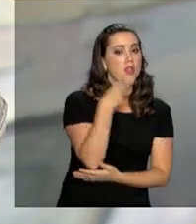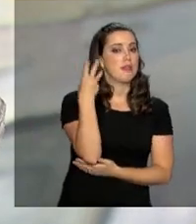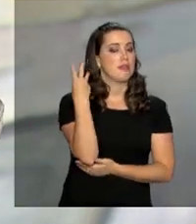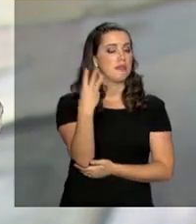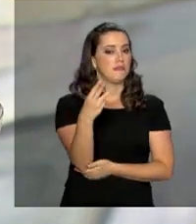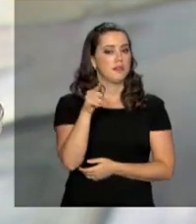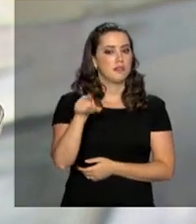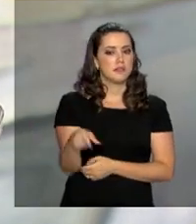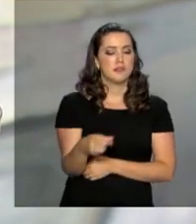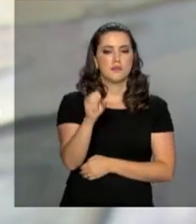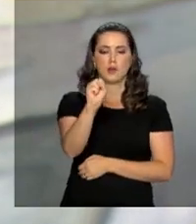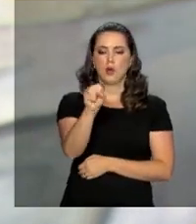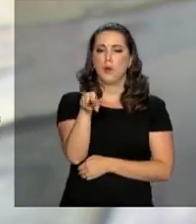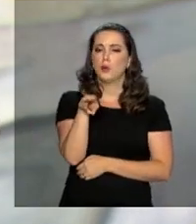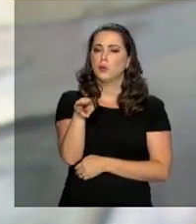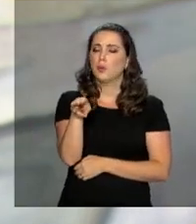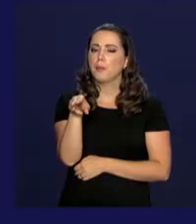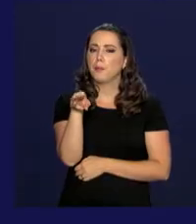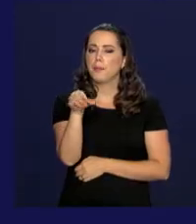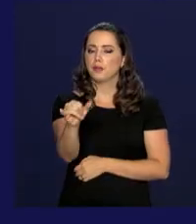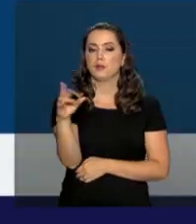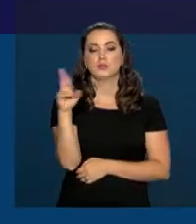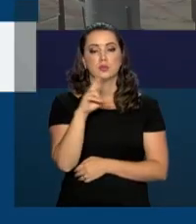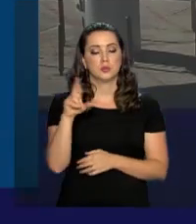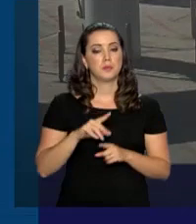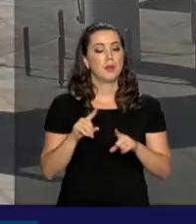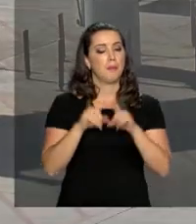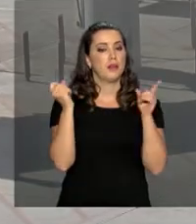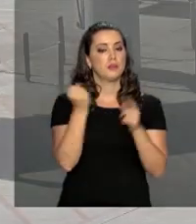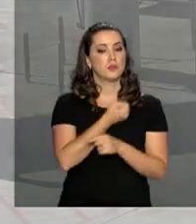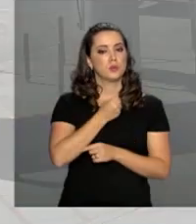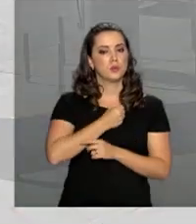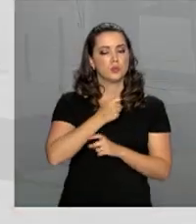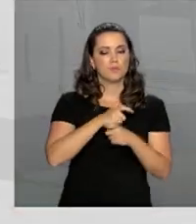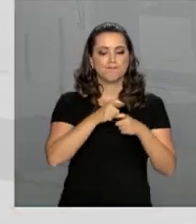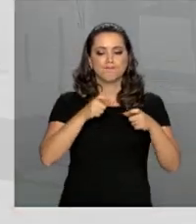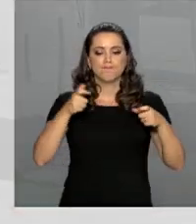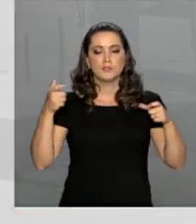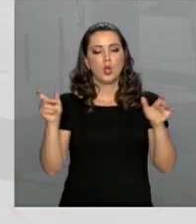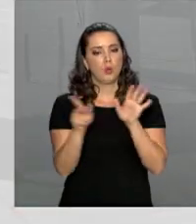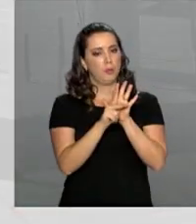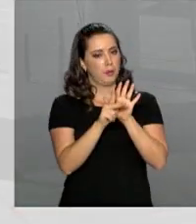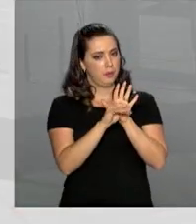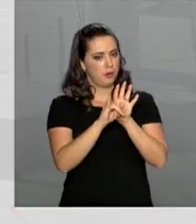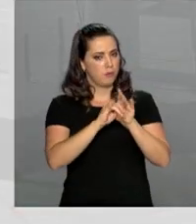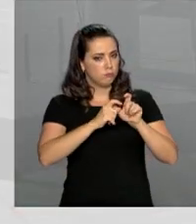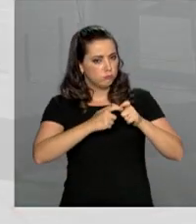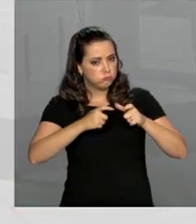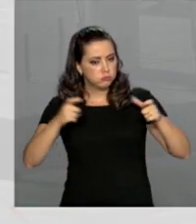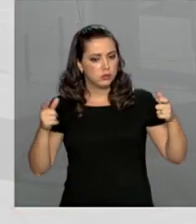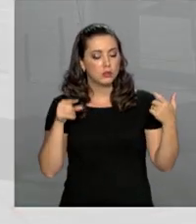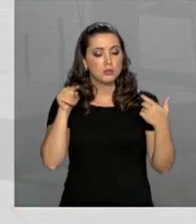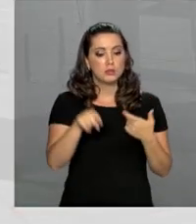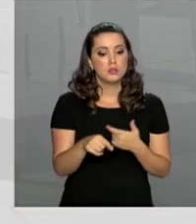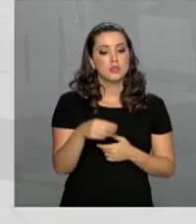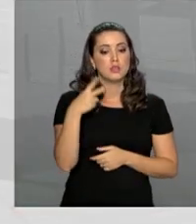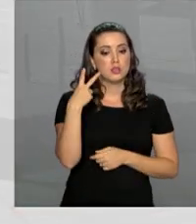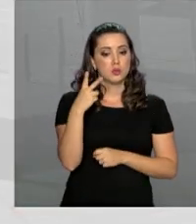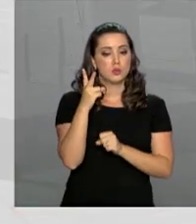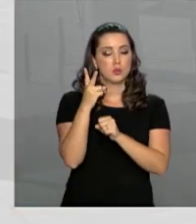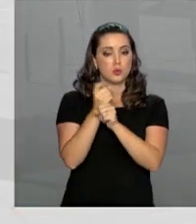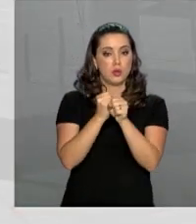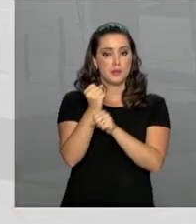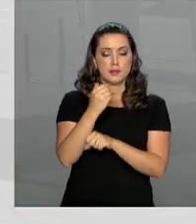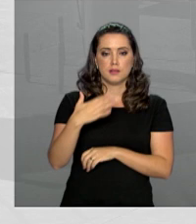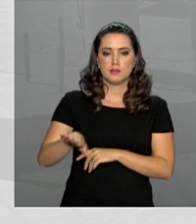,8 bilhões de reais. Mas os números gerais do PPI são muito maiores. Nestes dois anos e